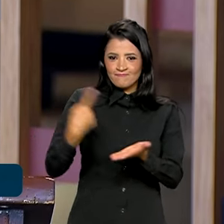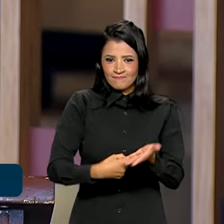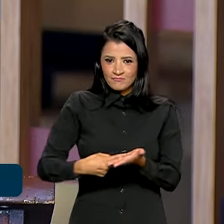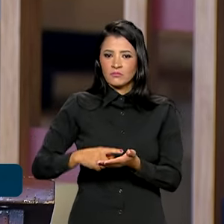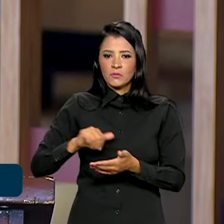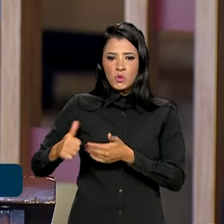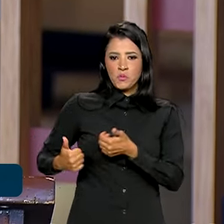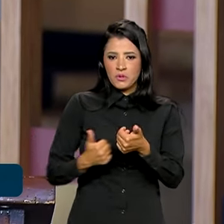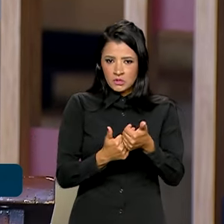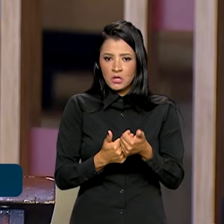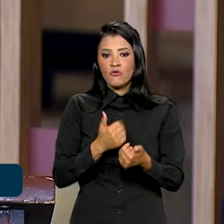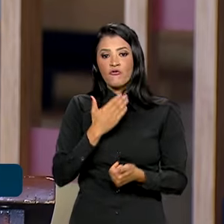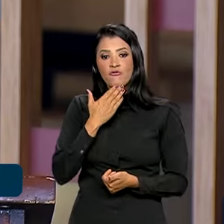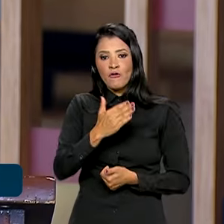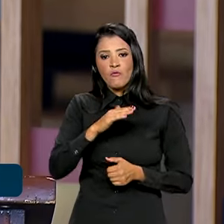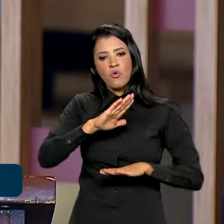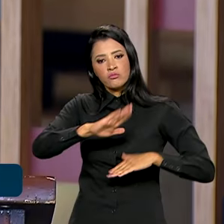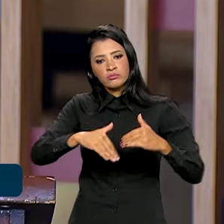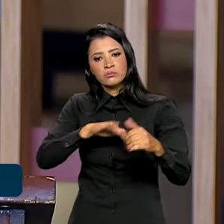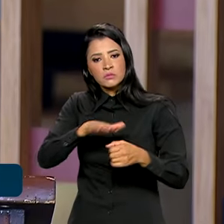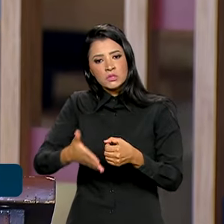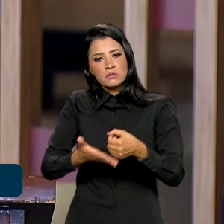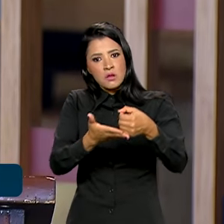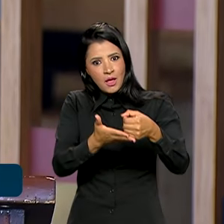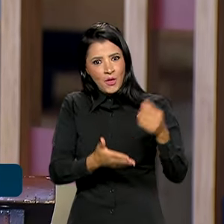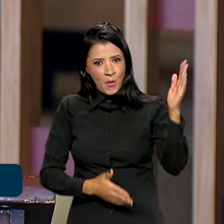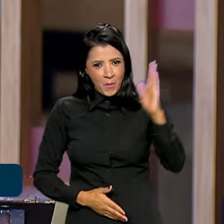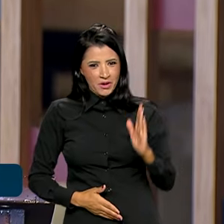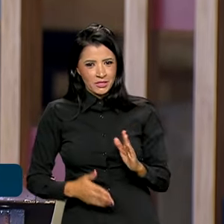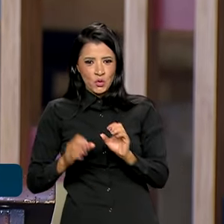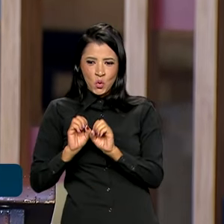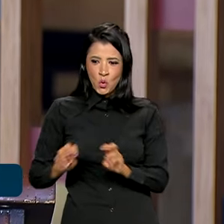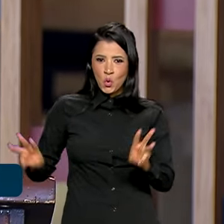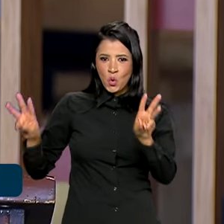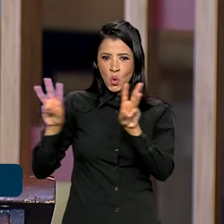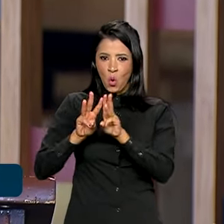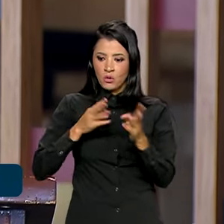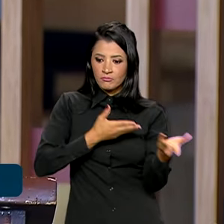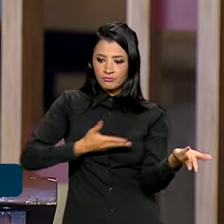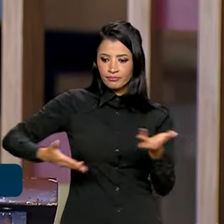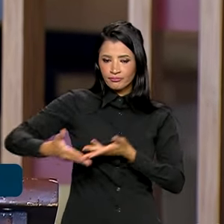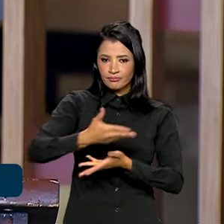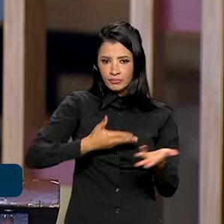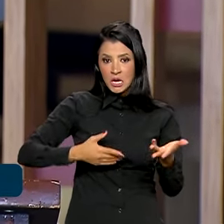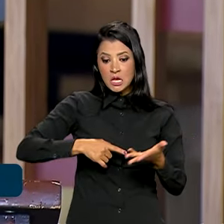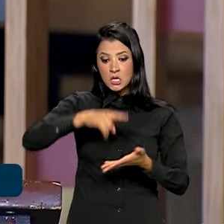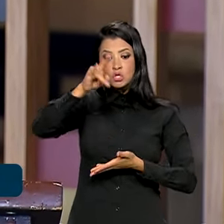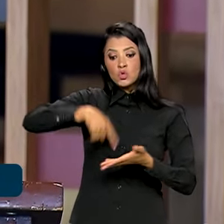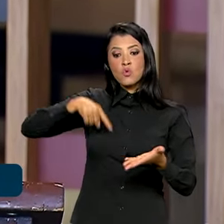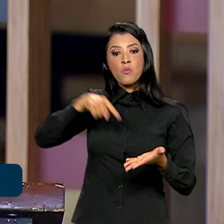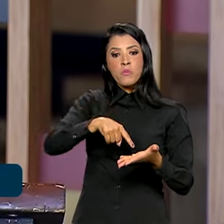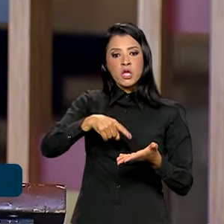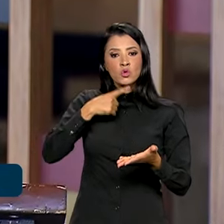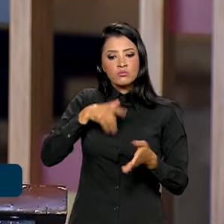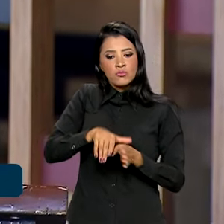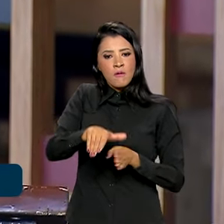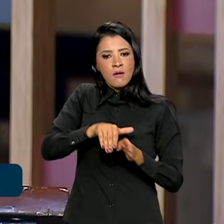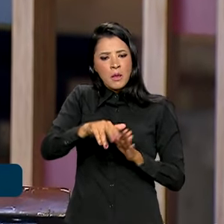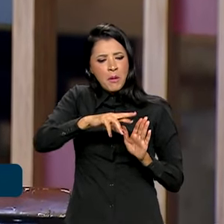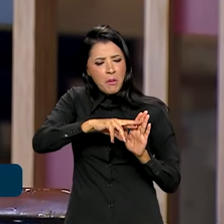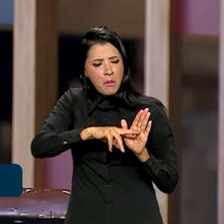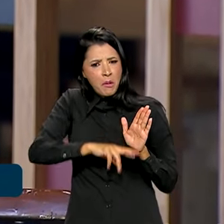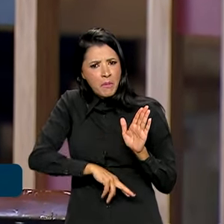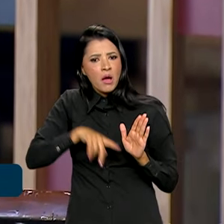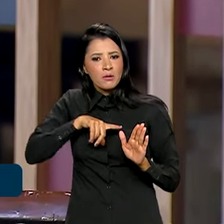Desenvolvimento Sustentável entre o Brasil e a ONU, que é um documento que fornece um marco orientador da